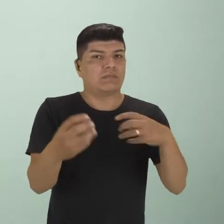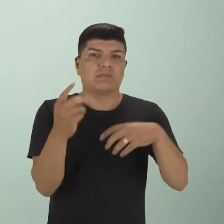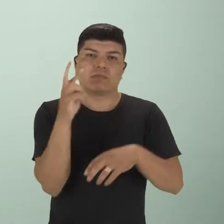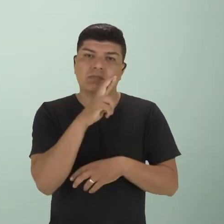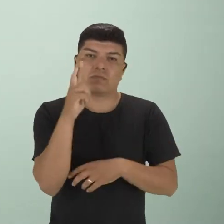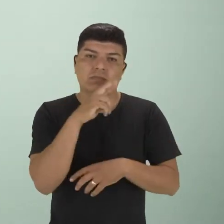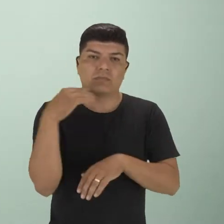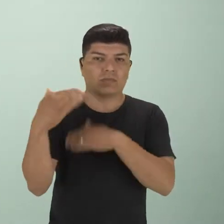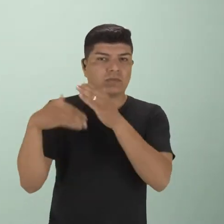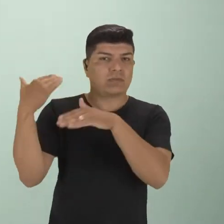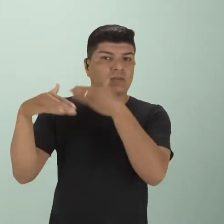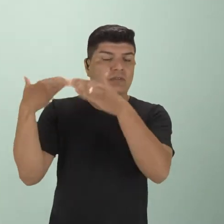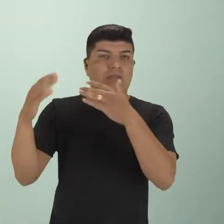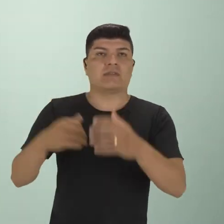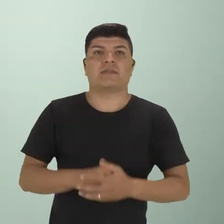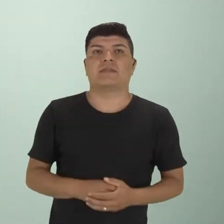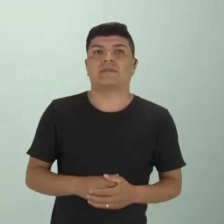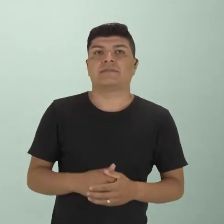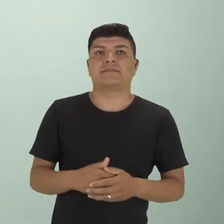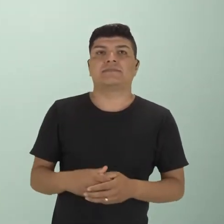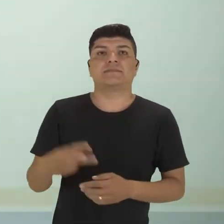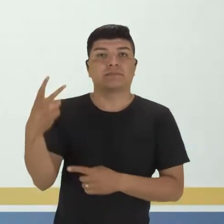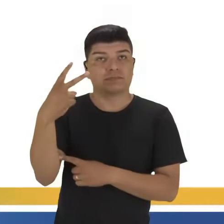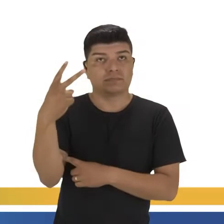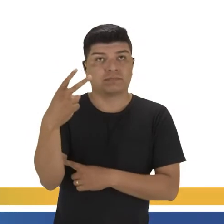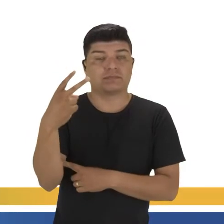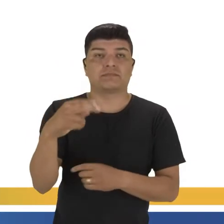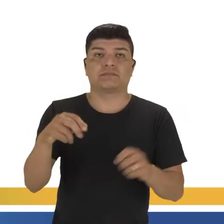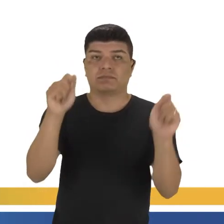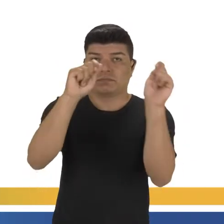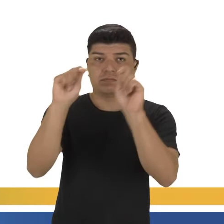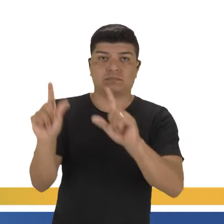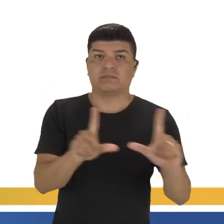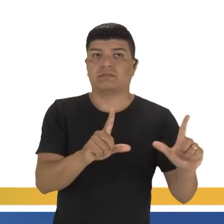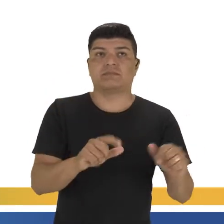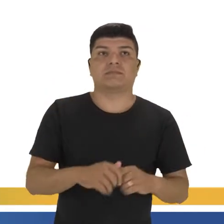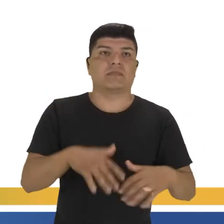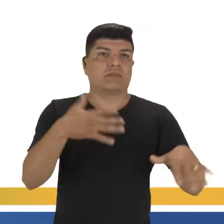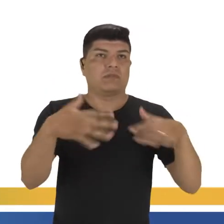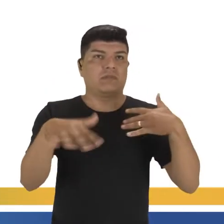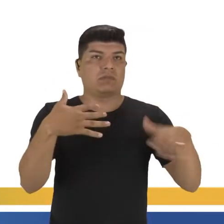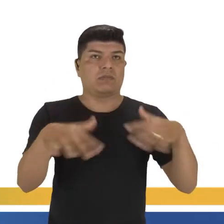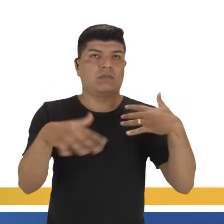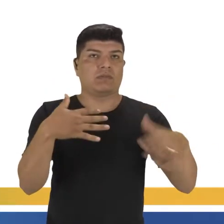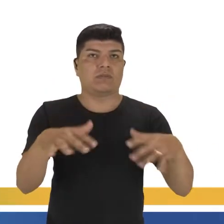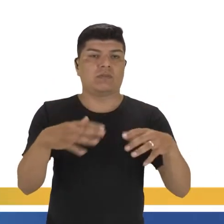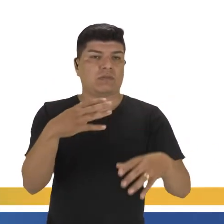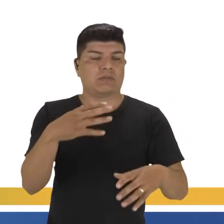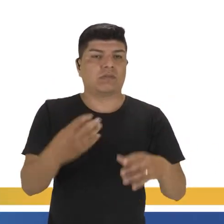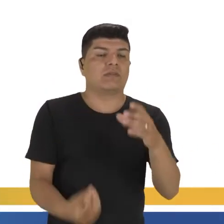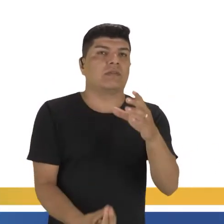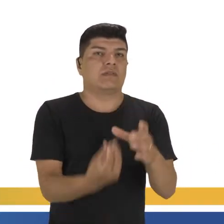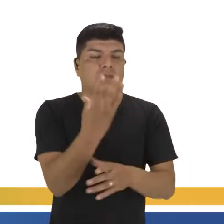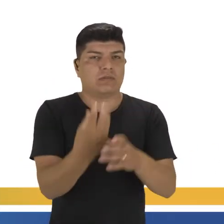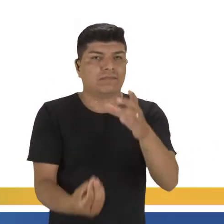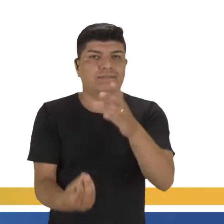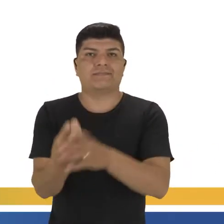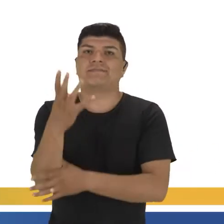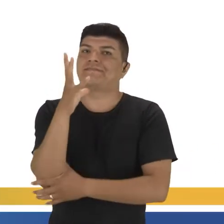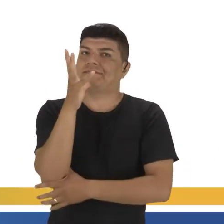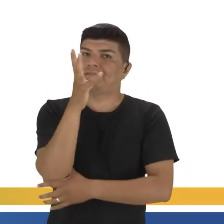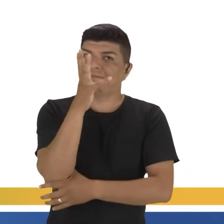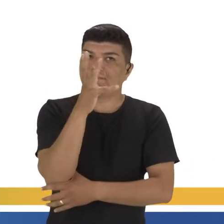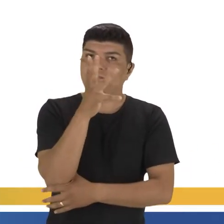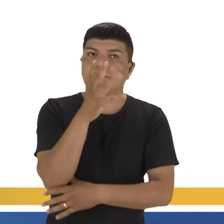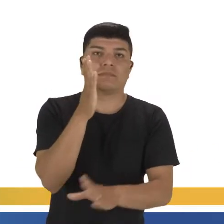da Rússia evoluir. Vamos lá para o nosso segundo material. Esses movimentos de oposição vão sendo construídos a longo